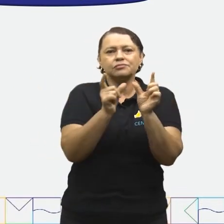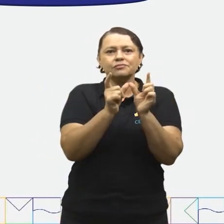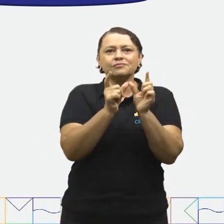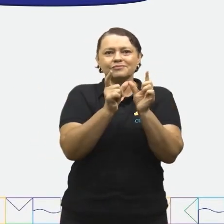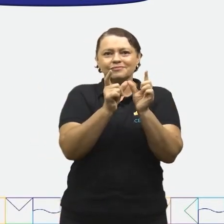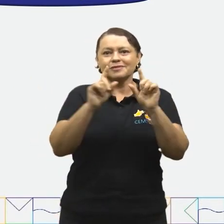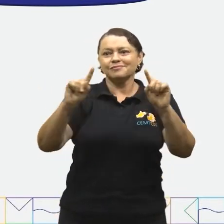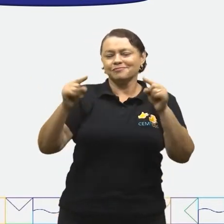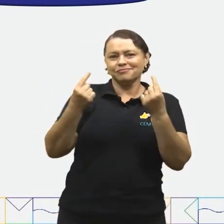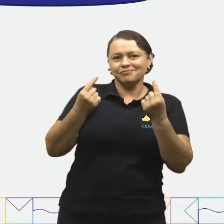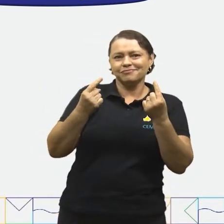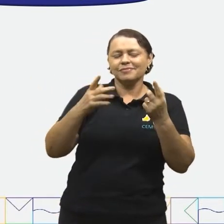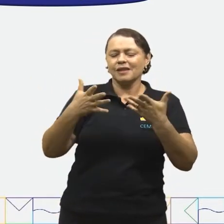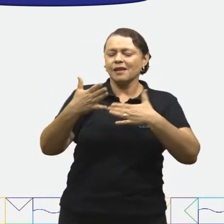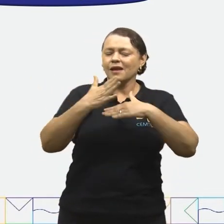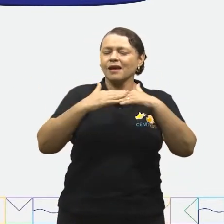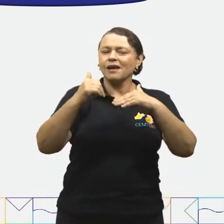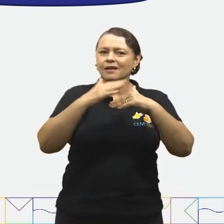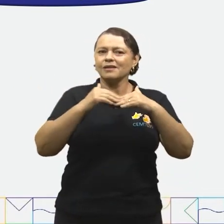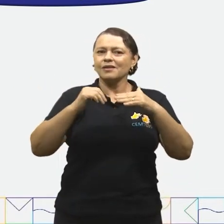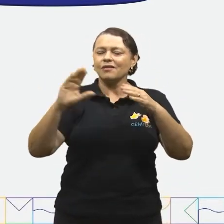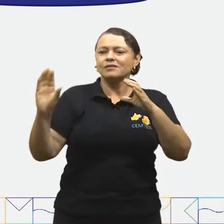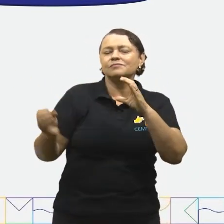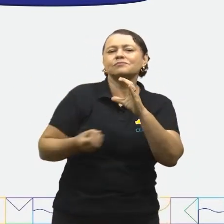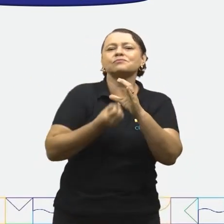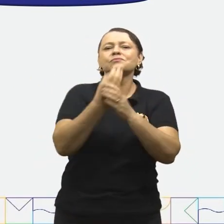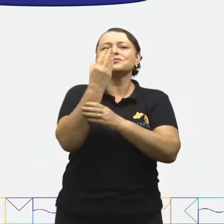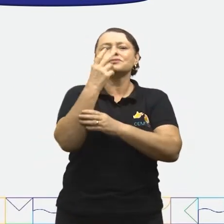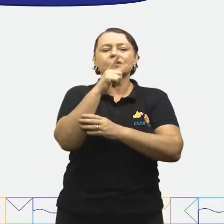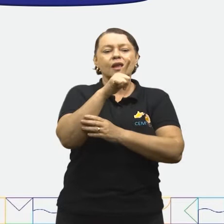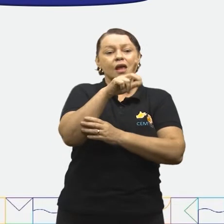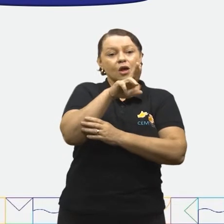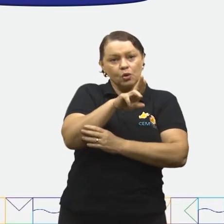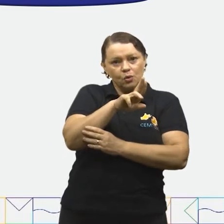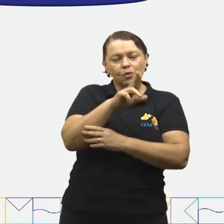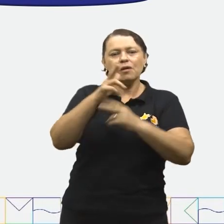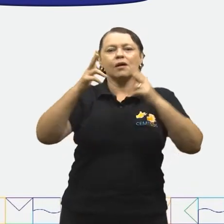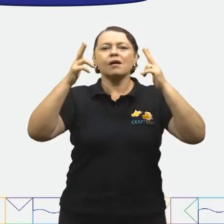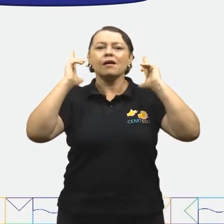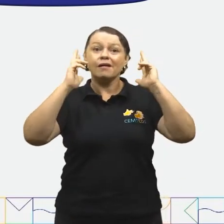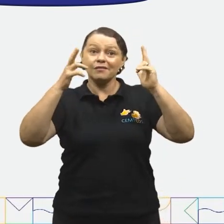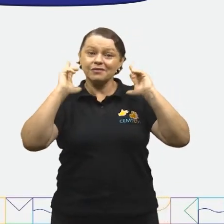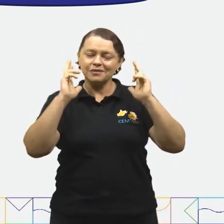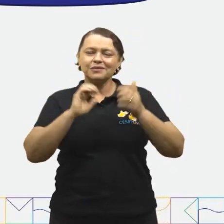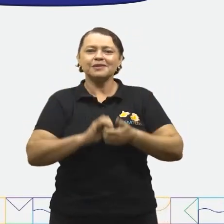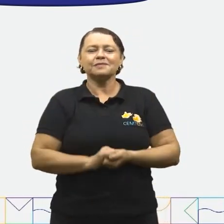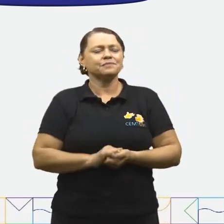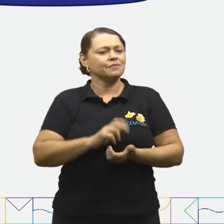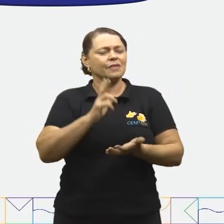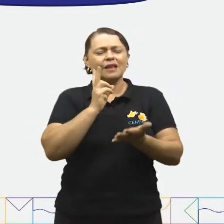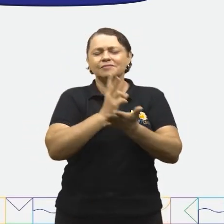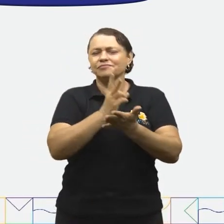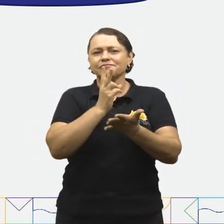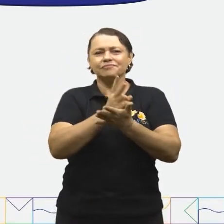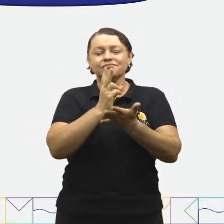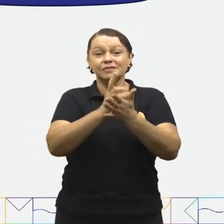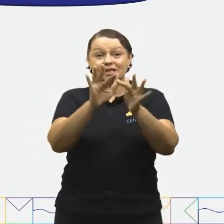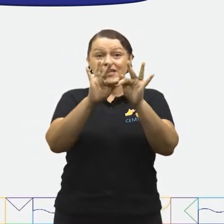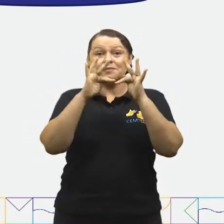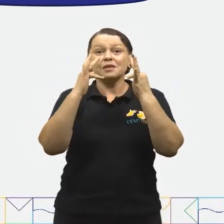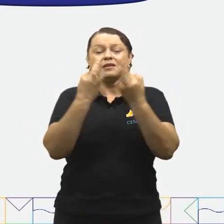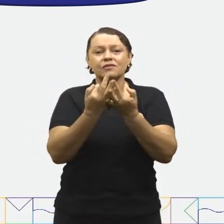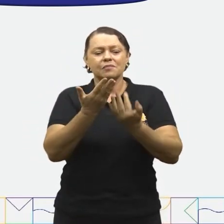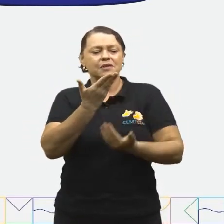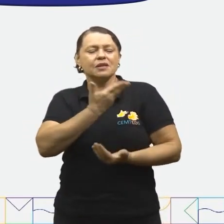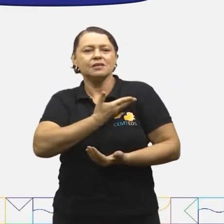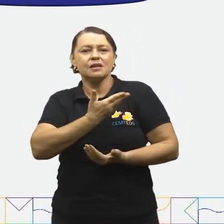carinhosos, transformando-os em um só. Lu, a aventureira. O nome pegou e todos os que conheciam